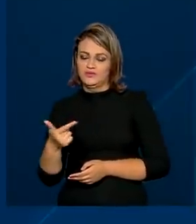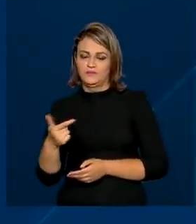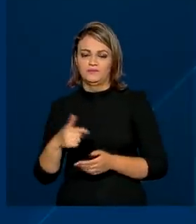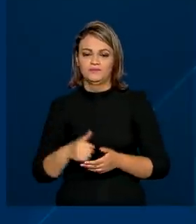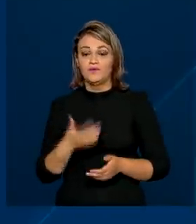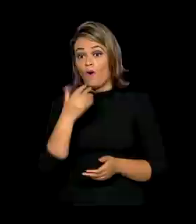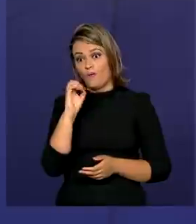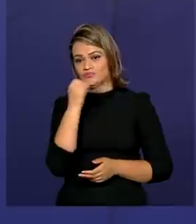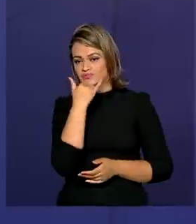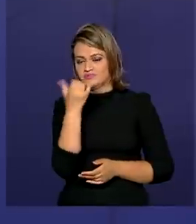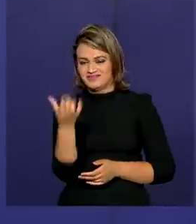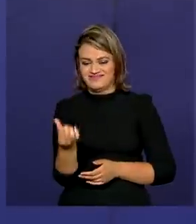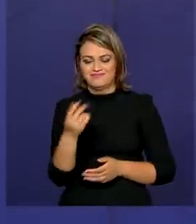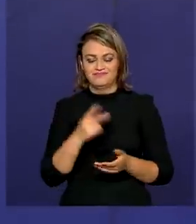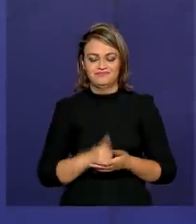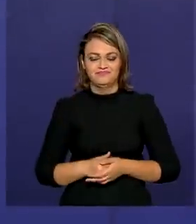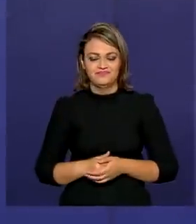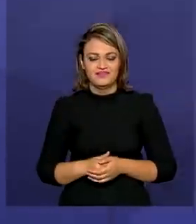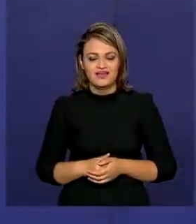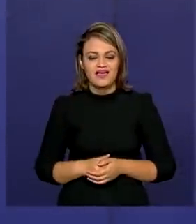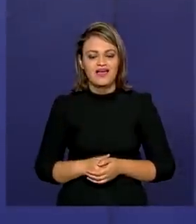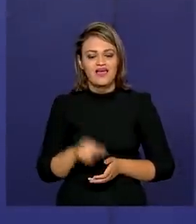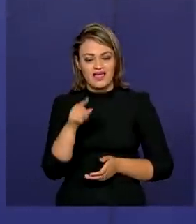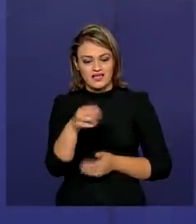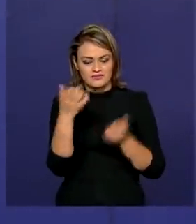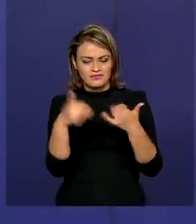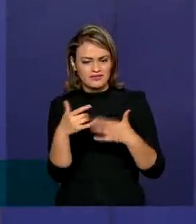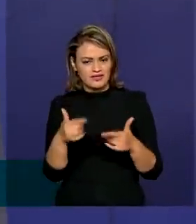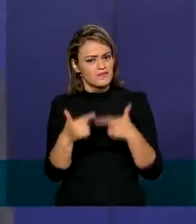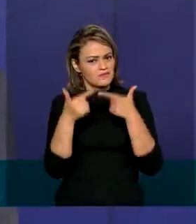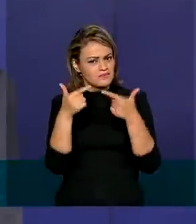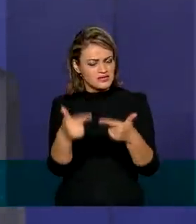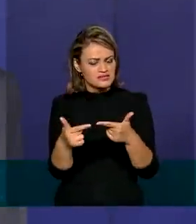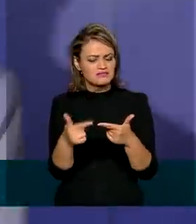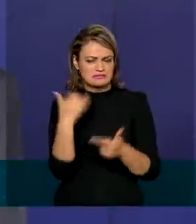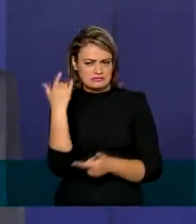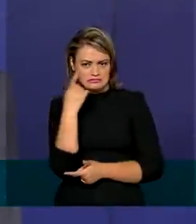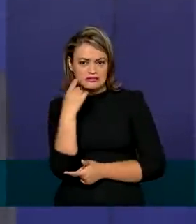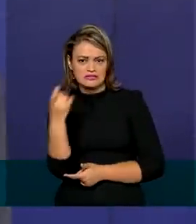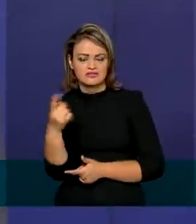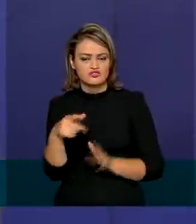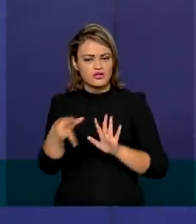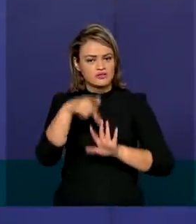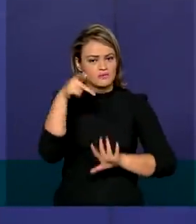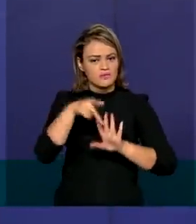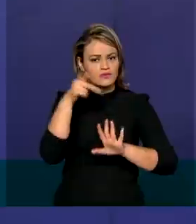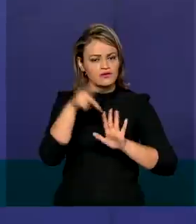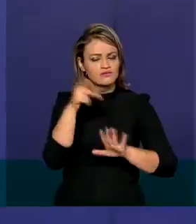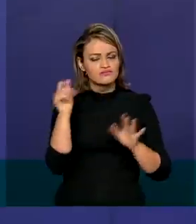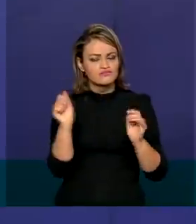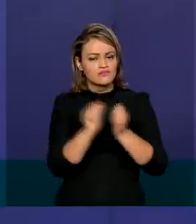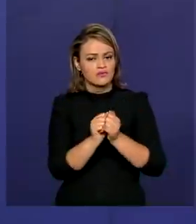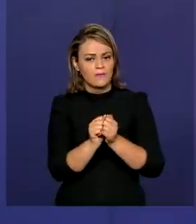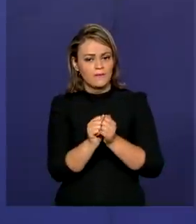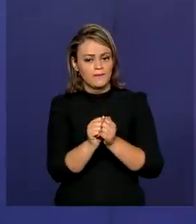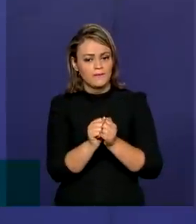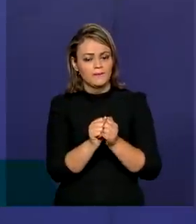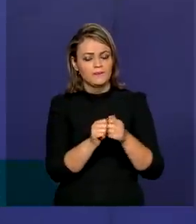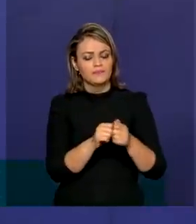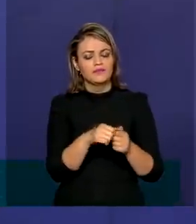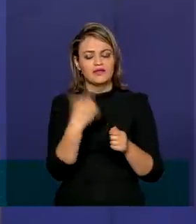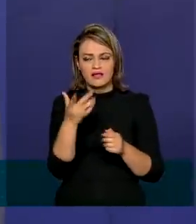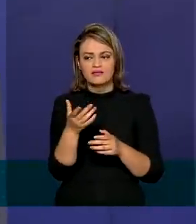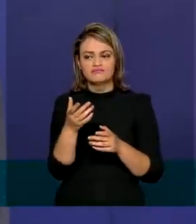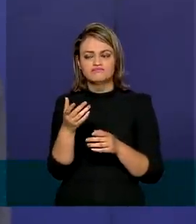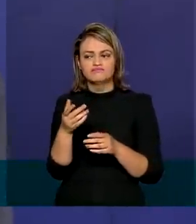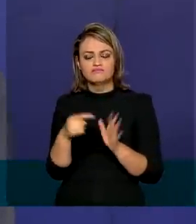sexto colocado. É uma iniciativa interessante, essa portaria conjunta, ela faz uma